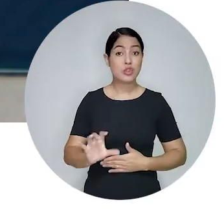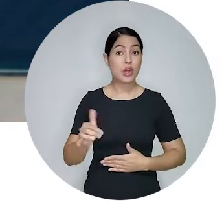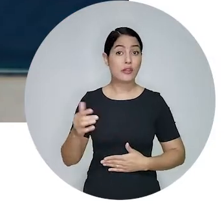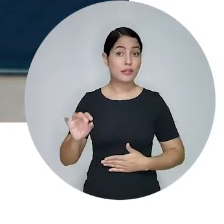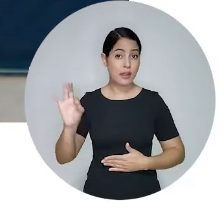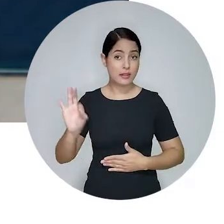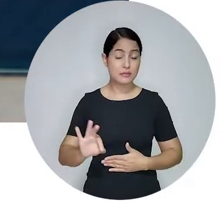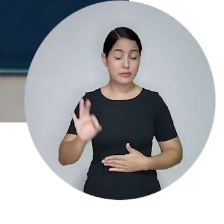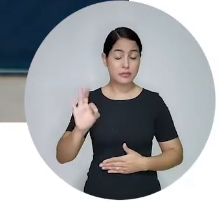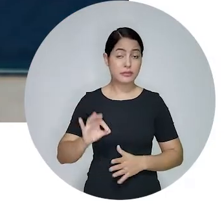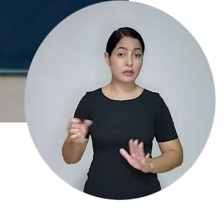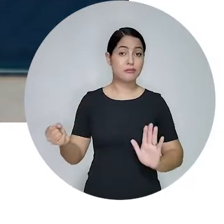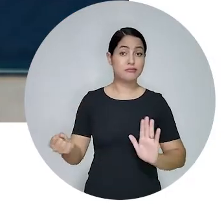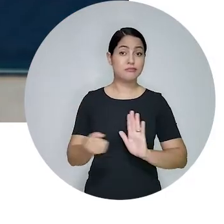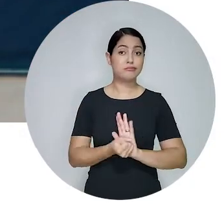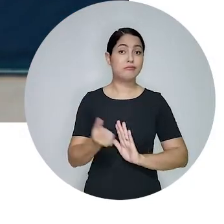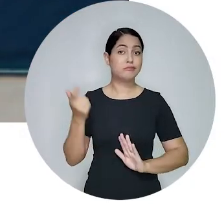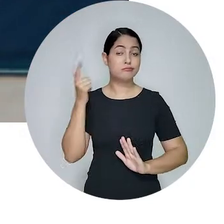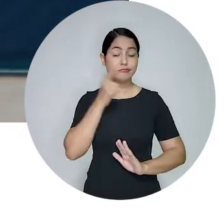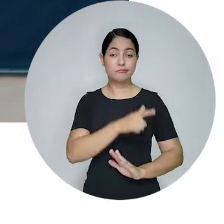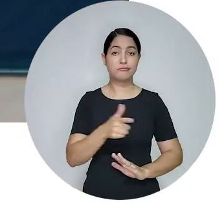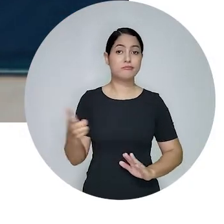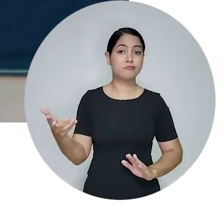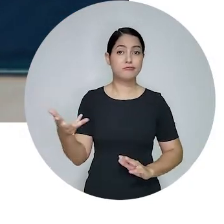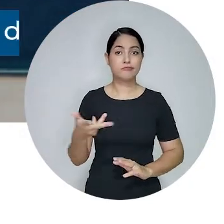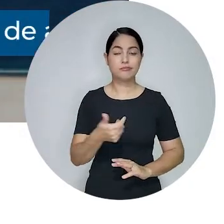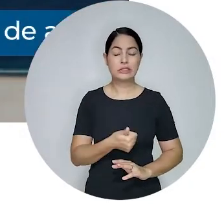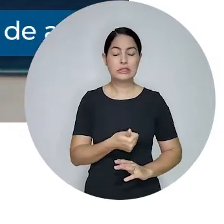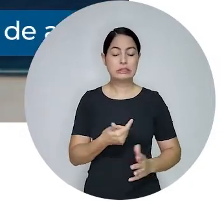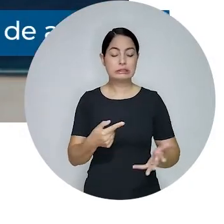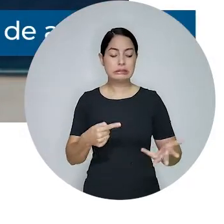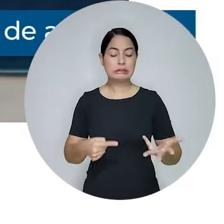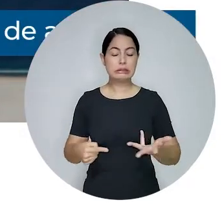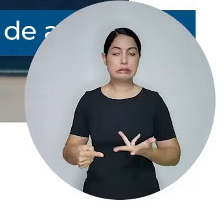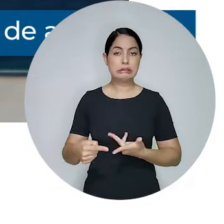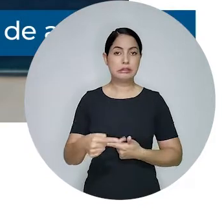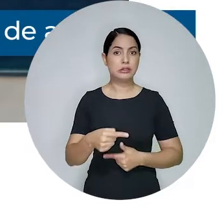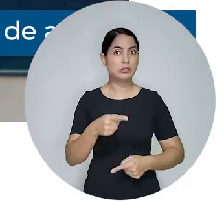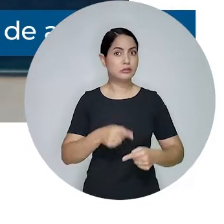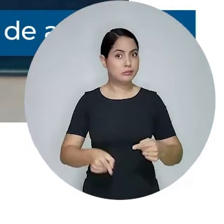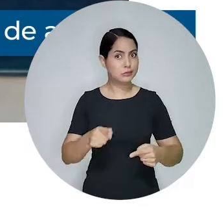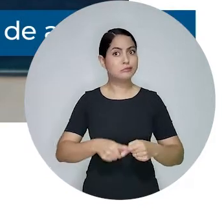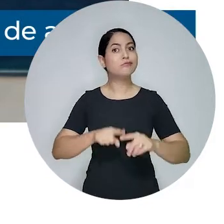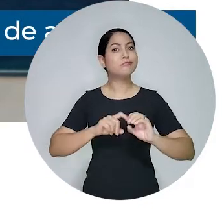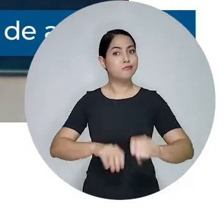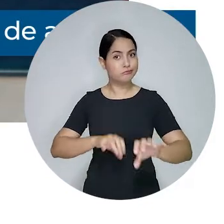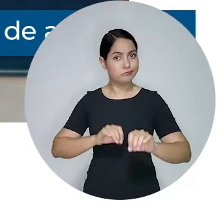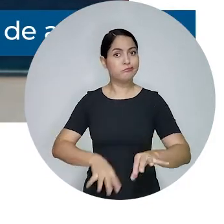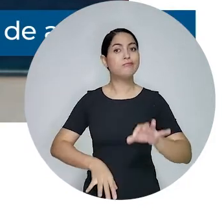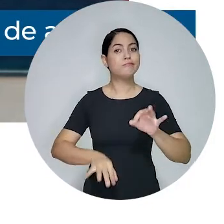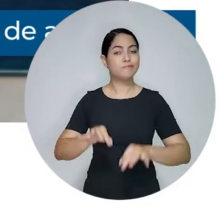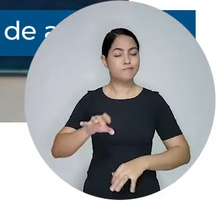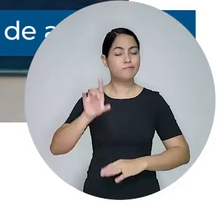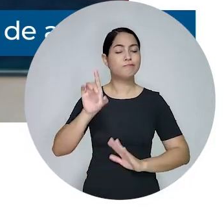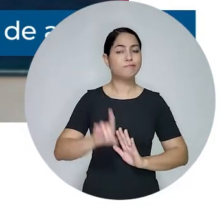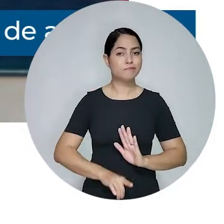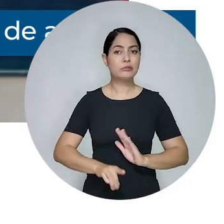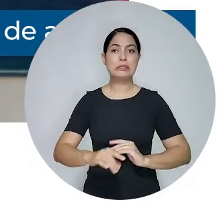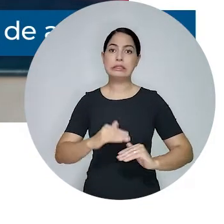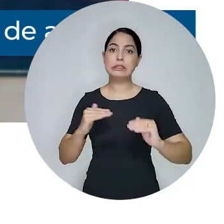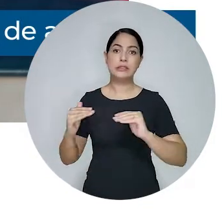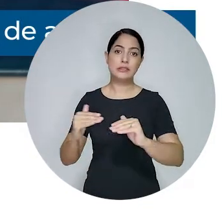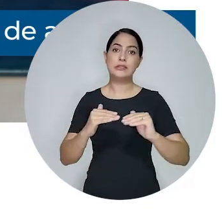desse cenário de poucas faculdades com o selo e baixíssima taxa de aprovação, não restam dúvidas de que o problema do ensino